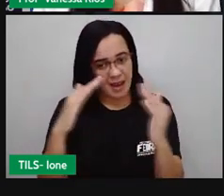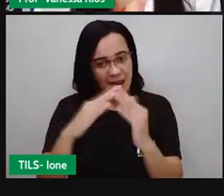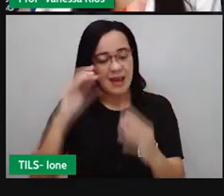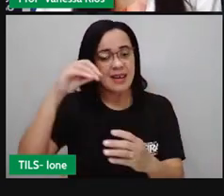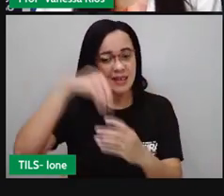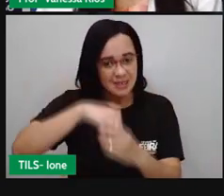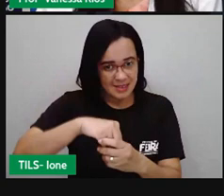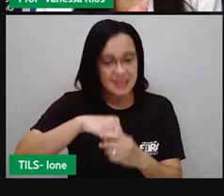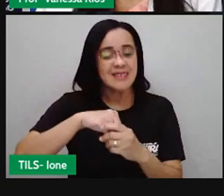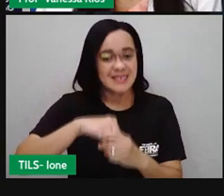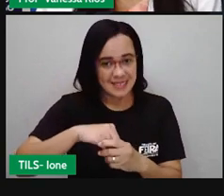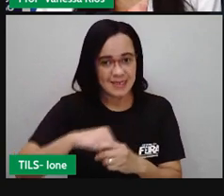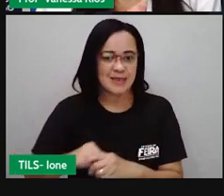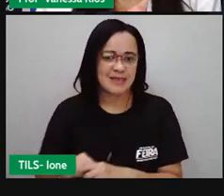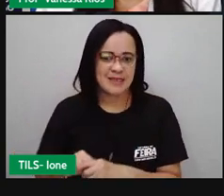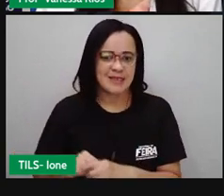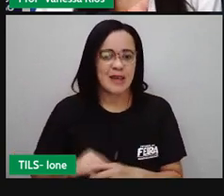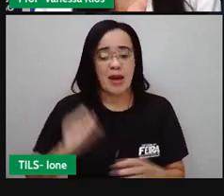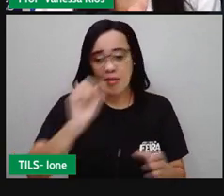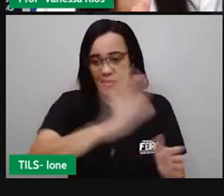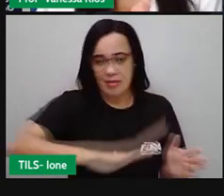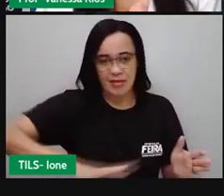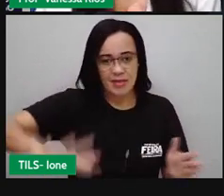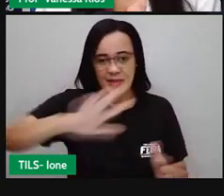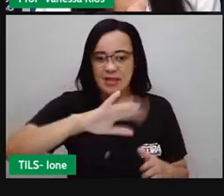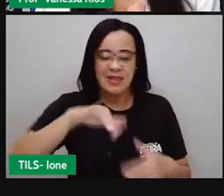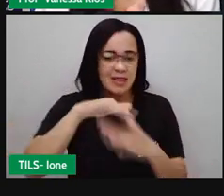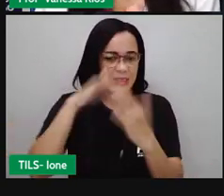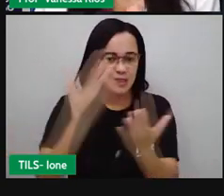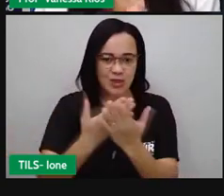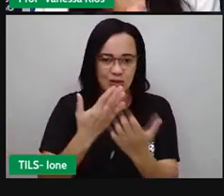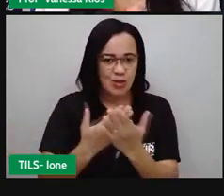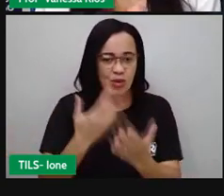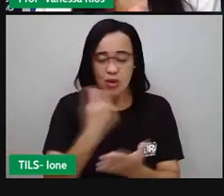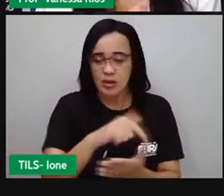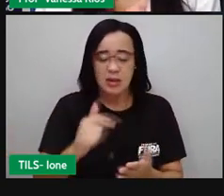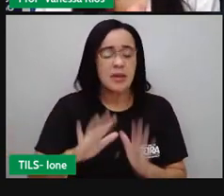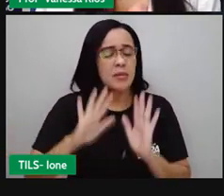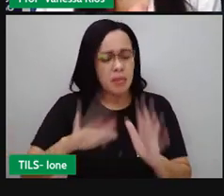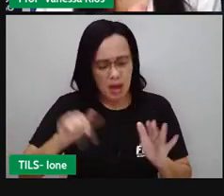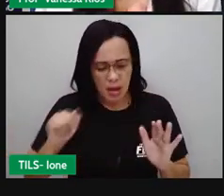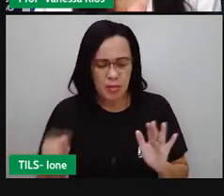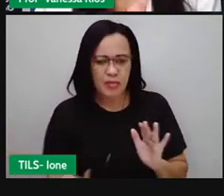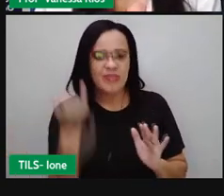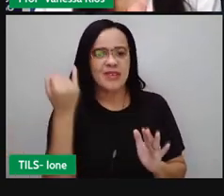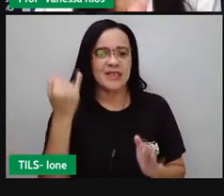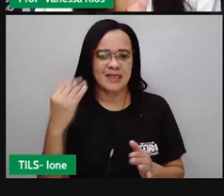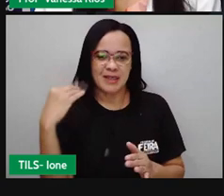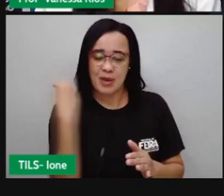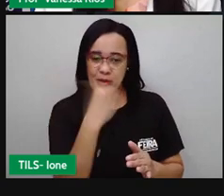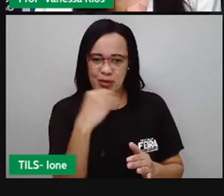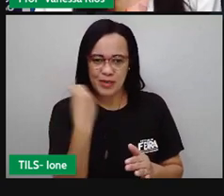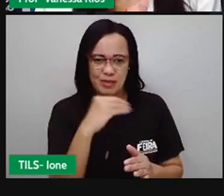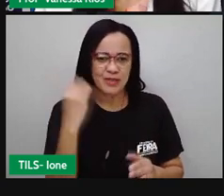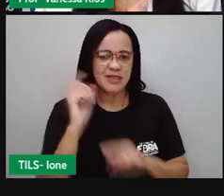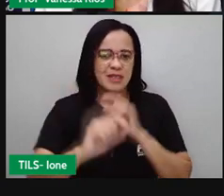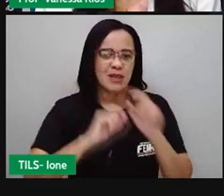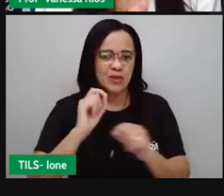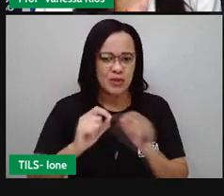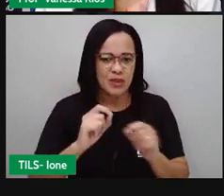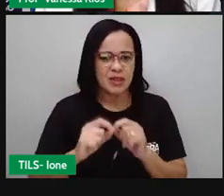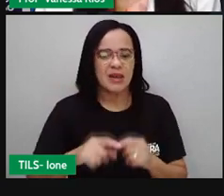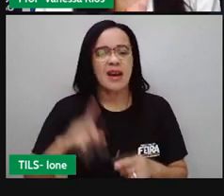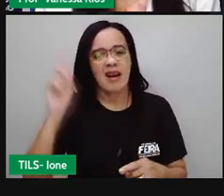que não estando aí no ambiente da escola. Mas aproveitem essa oportunidade, não é? E vamos fazer valer